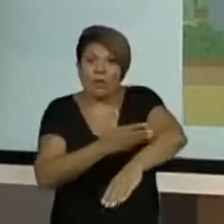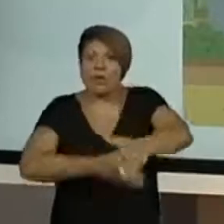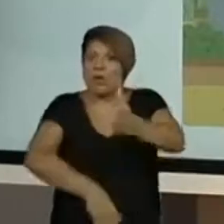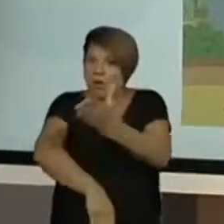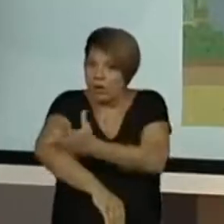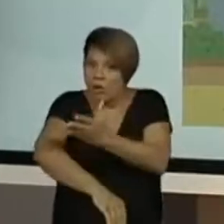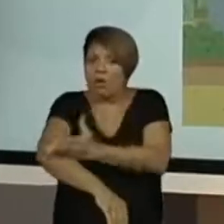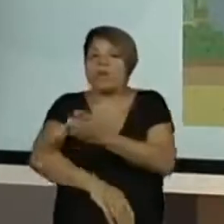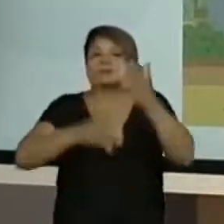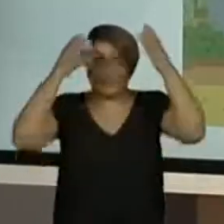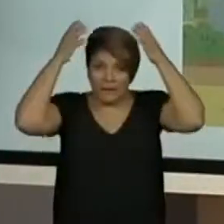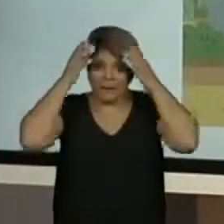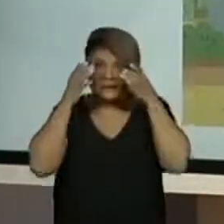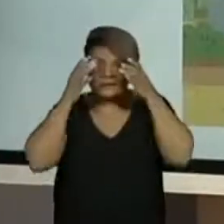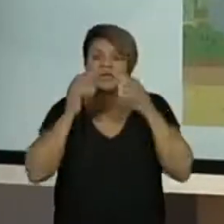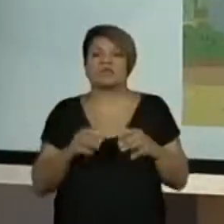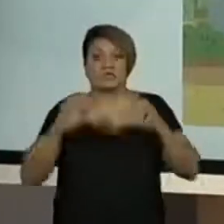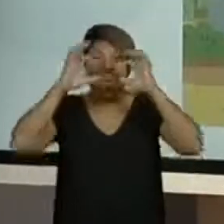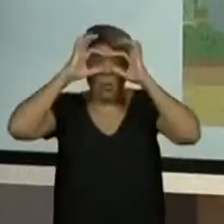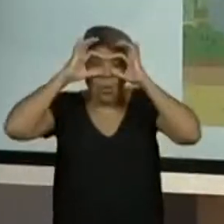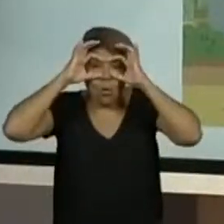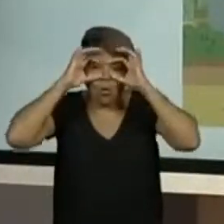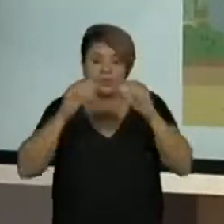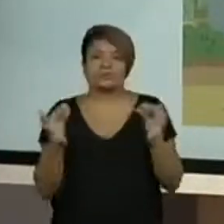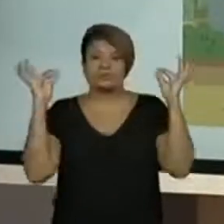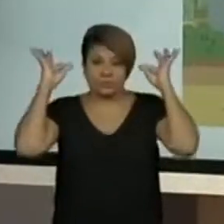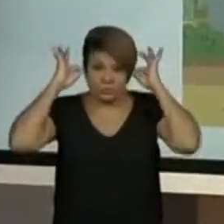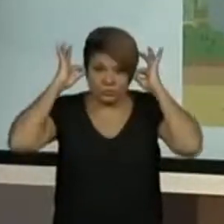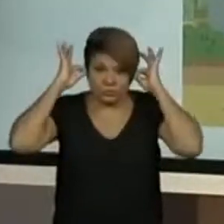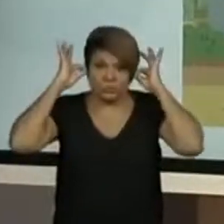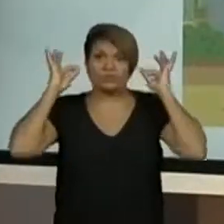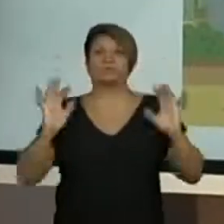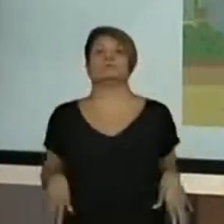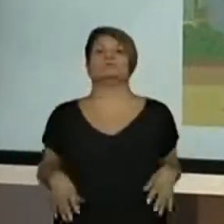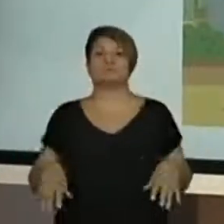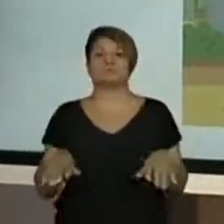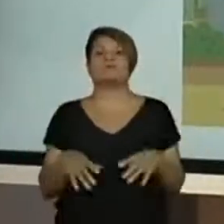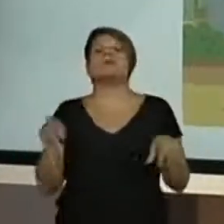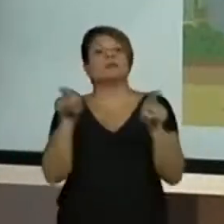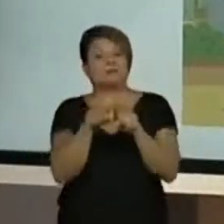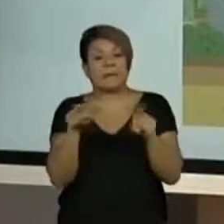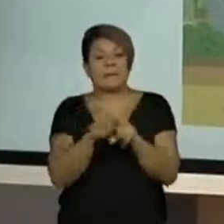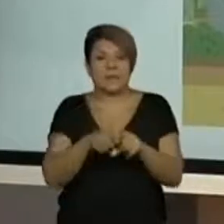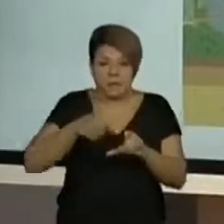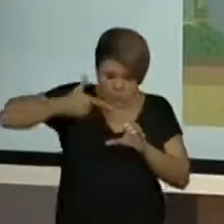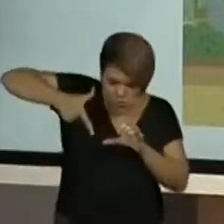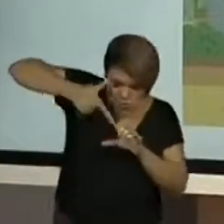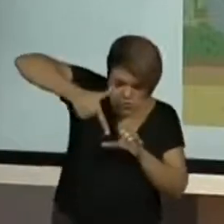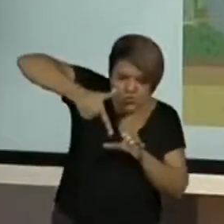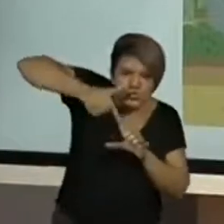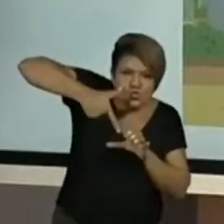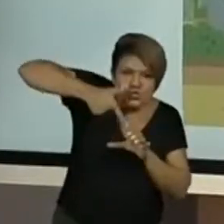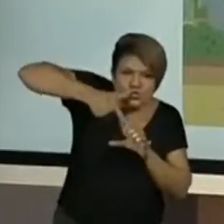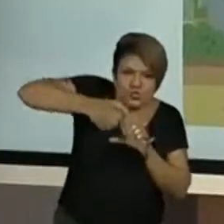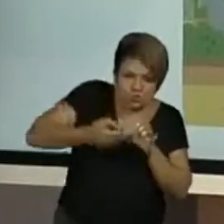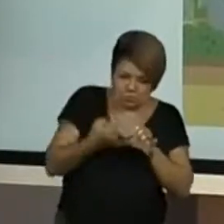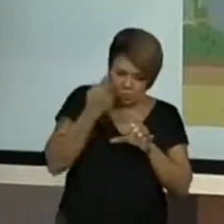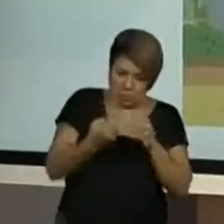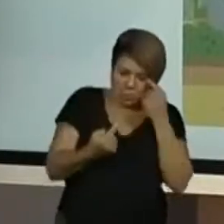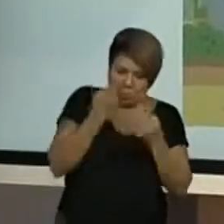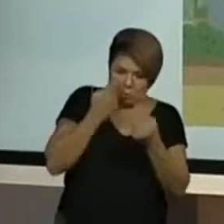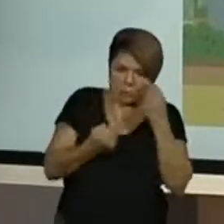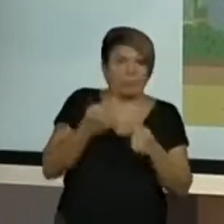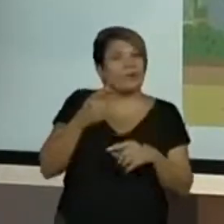Botas, capacete, óculos, né? Óculos. Soldador também, Para proteger os olhos.